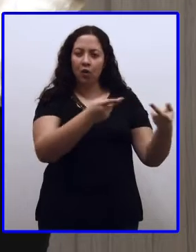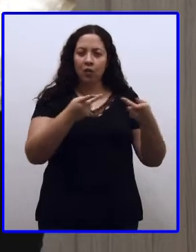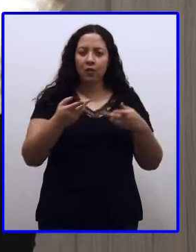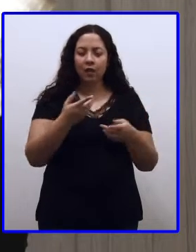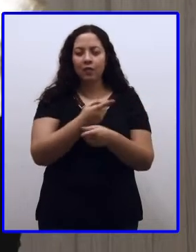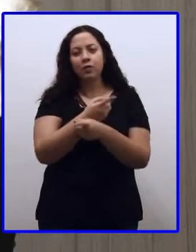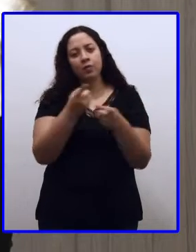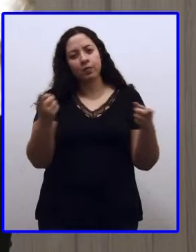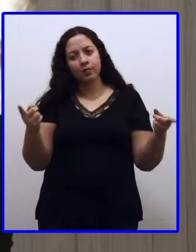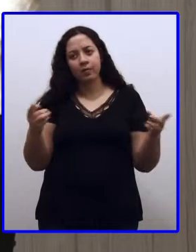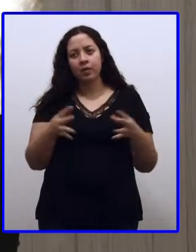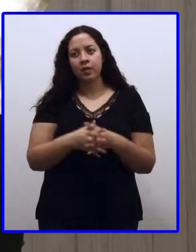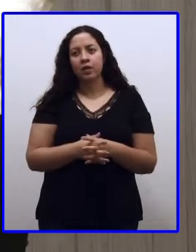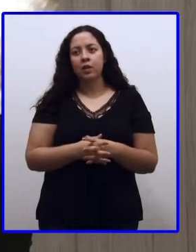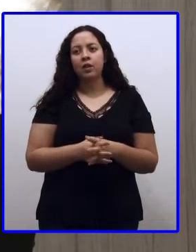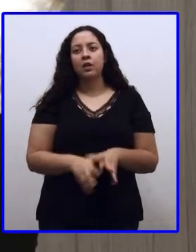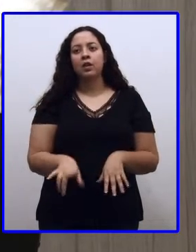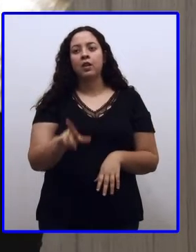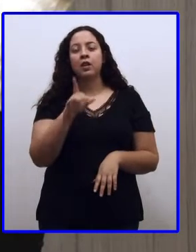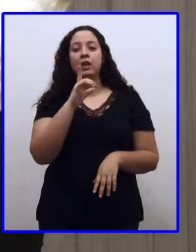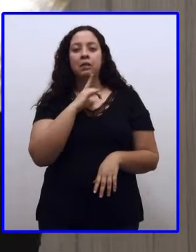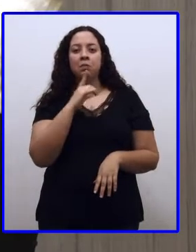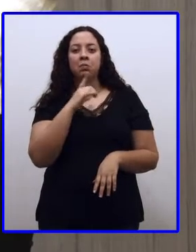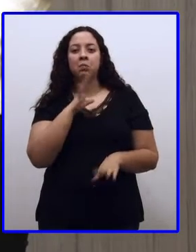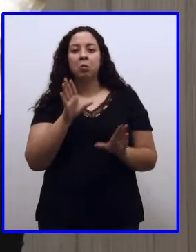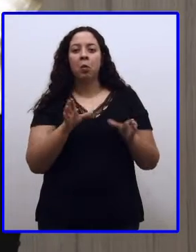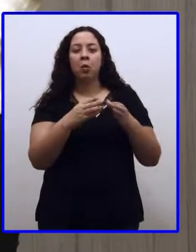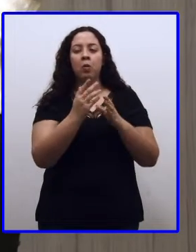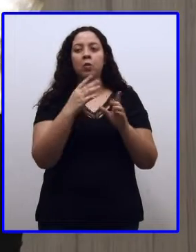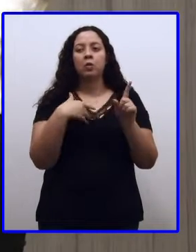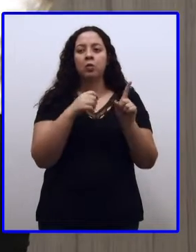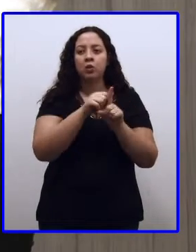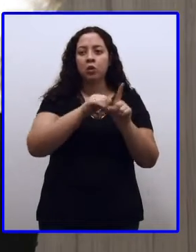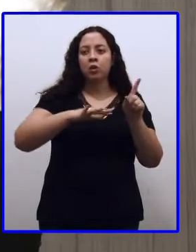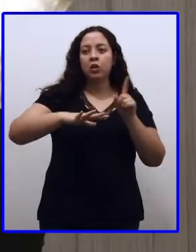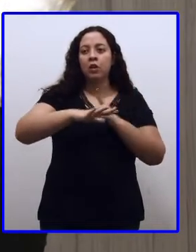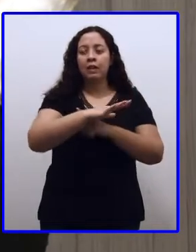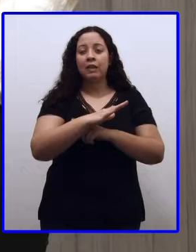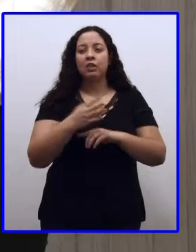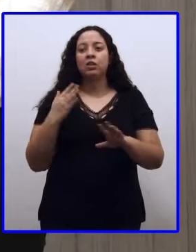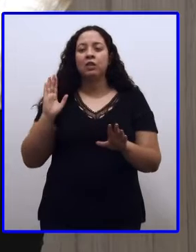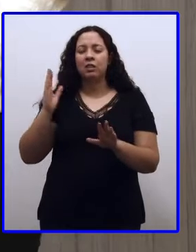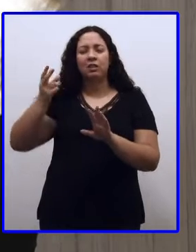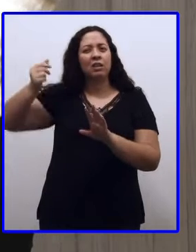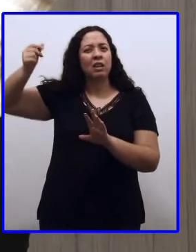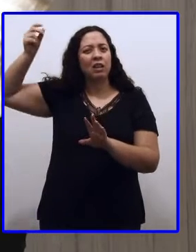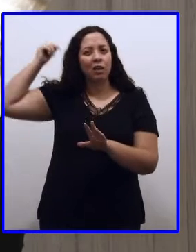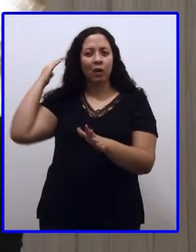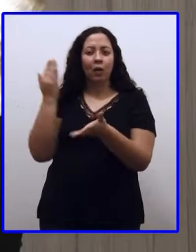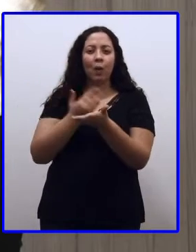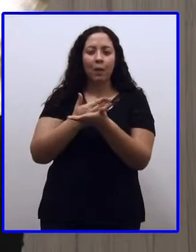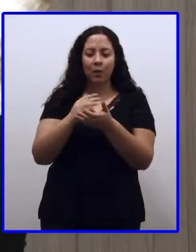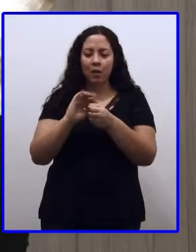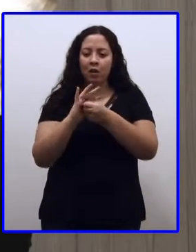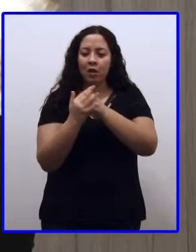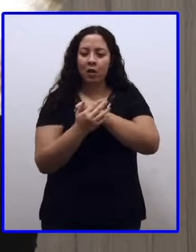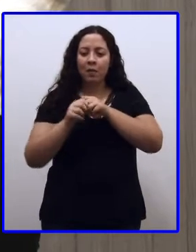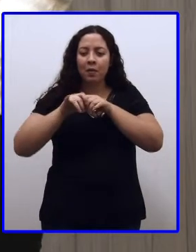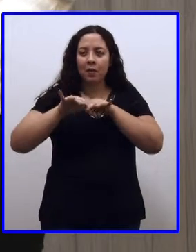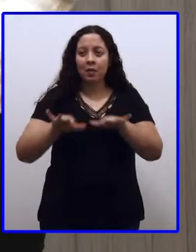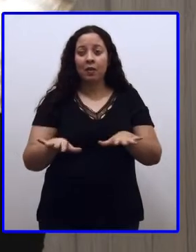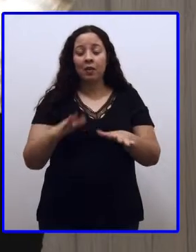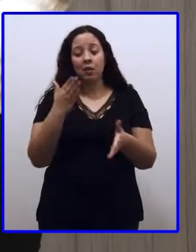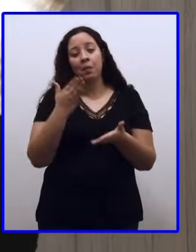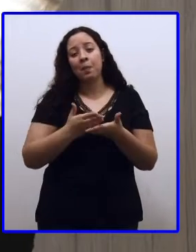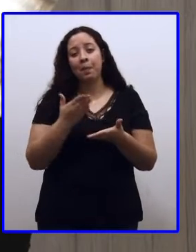aluno do quinto ano. O Fundo de Solidariedade, desde que começou a pandemia, ele parou com as suas